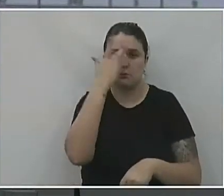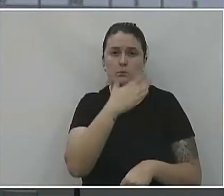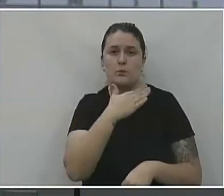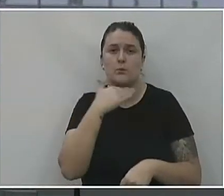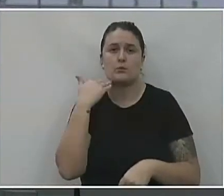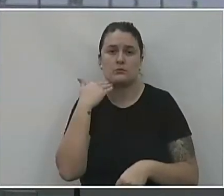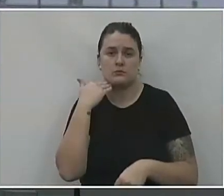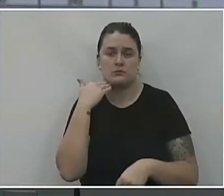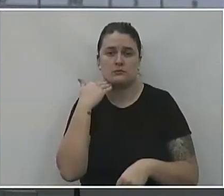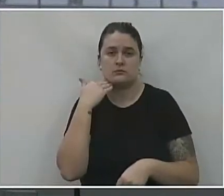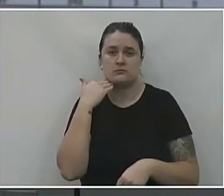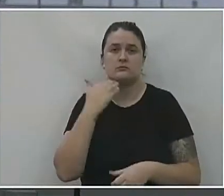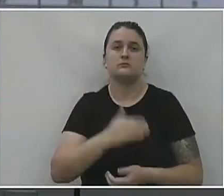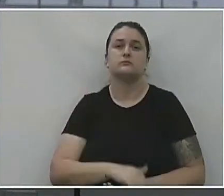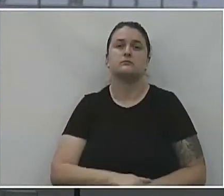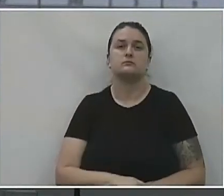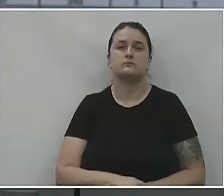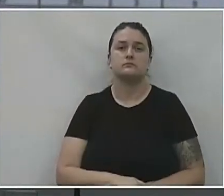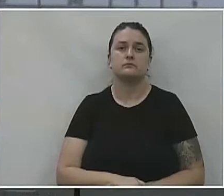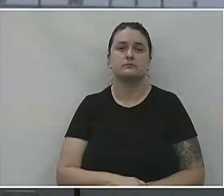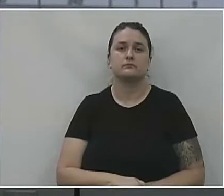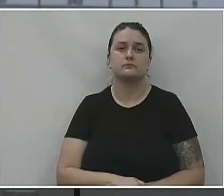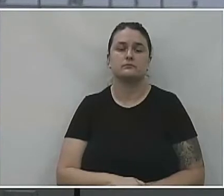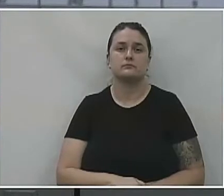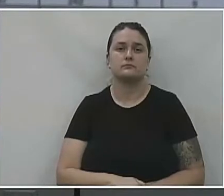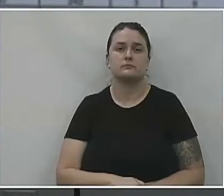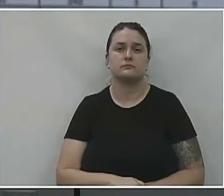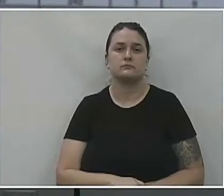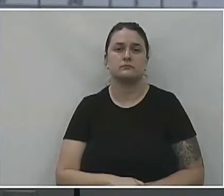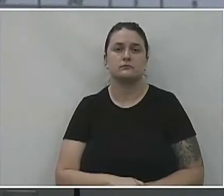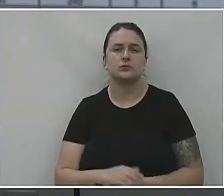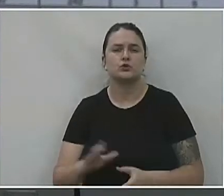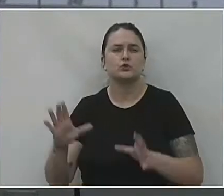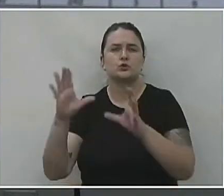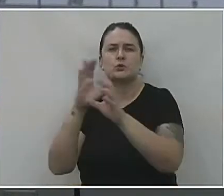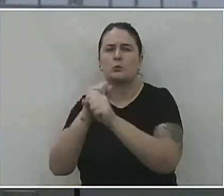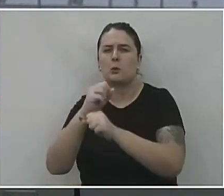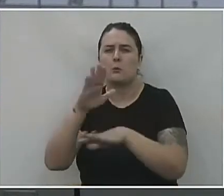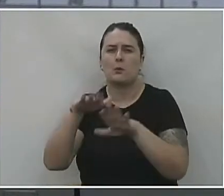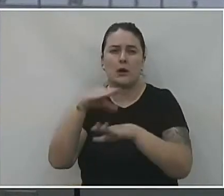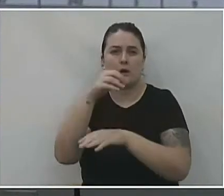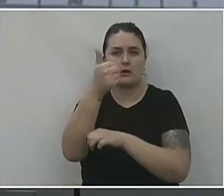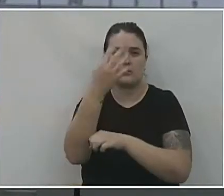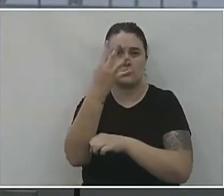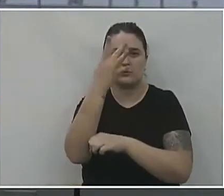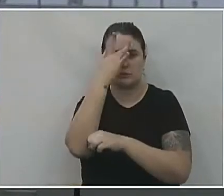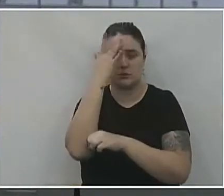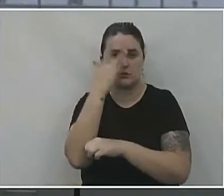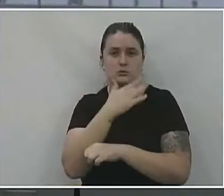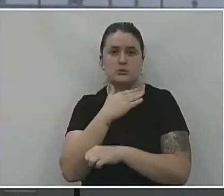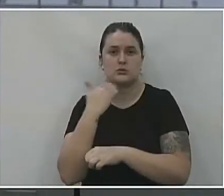no começo de janeiro, e daí a totalizou 14 óbitos.